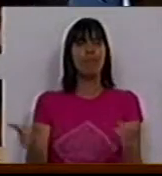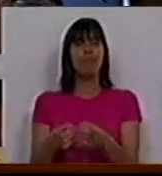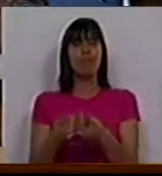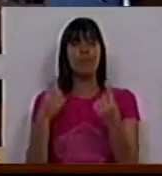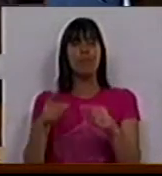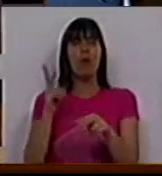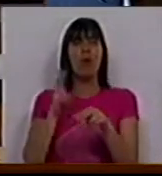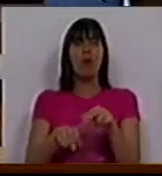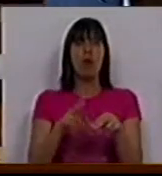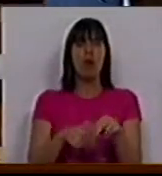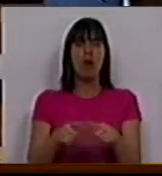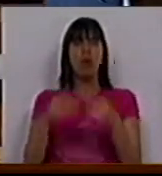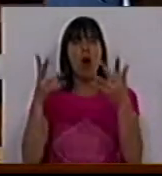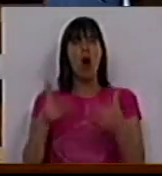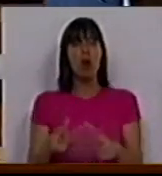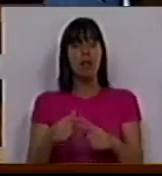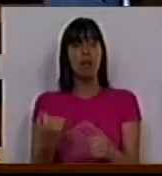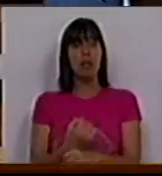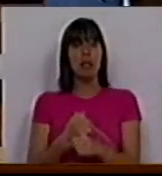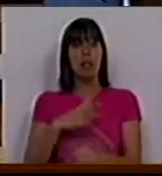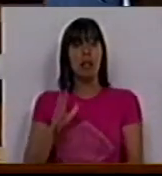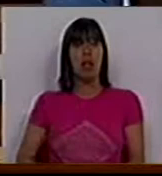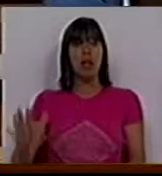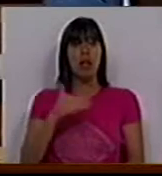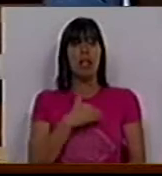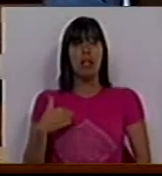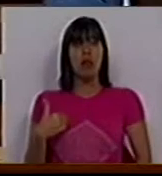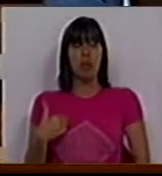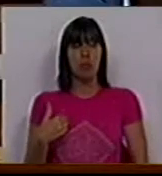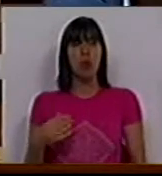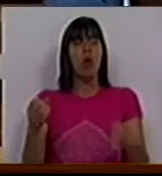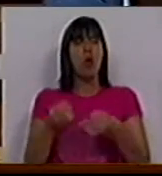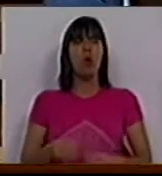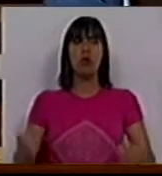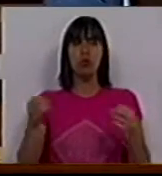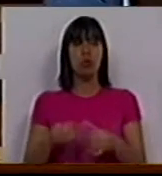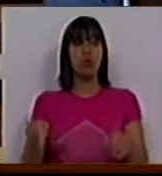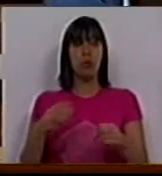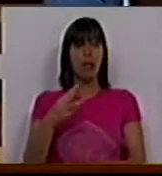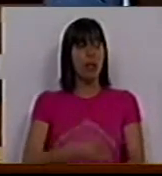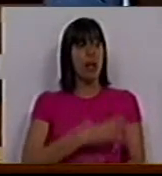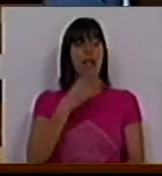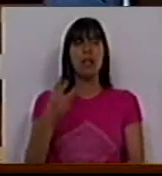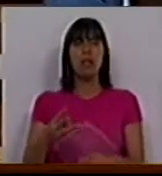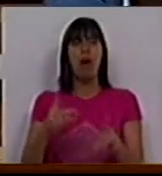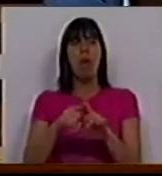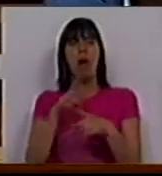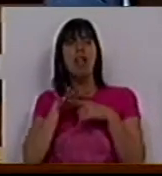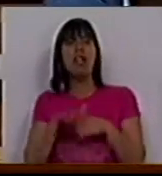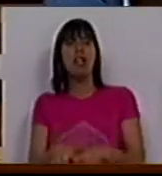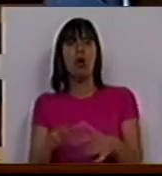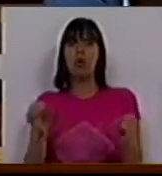aos cortes no orçamento do Serviço Nacional de Saúde. Não houve, ao longo destes três anos, qualquer